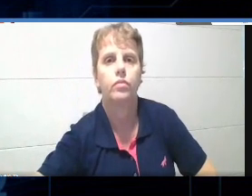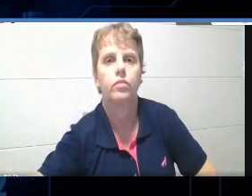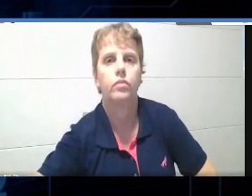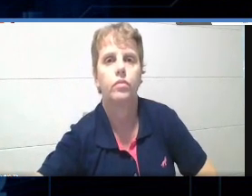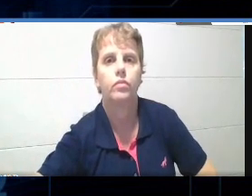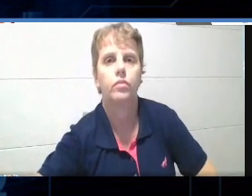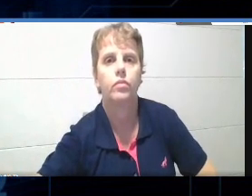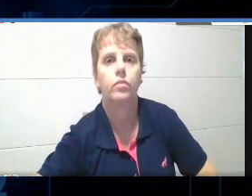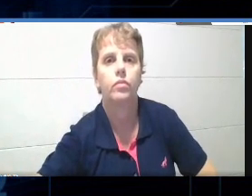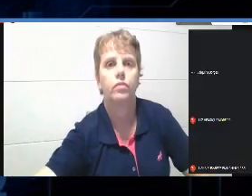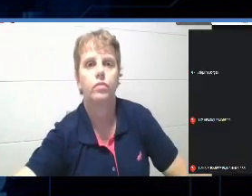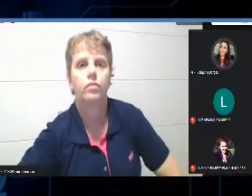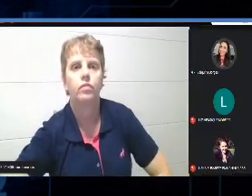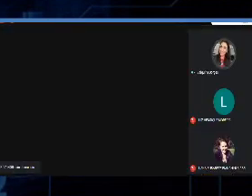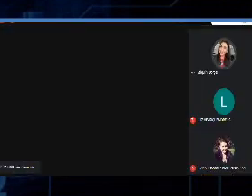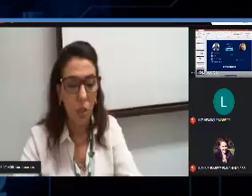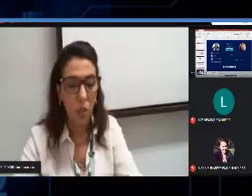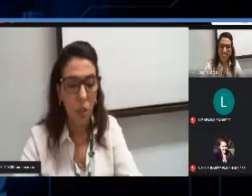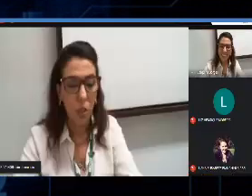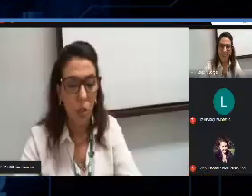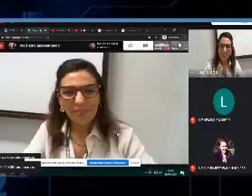Muito obrigada a todos.